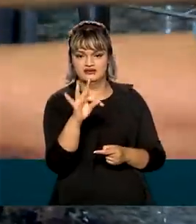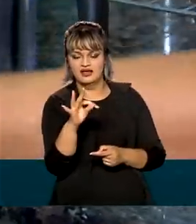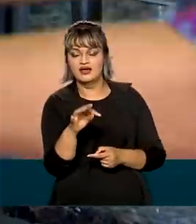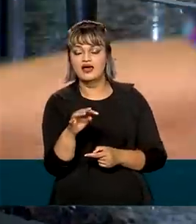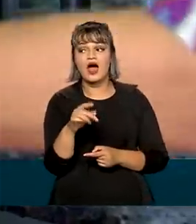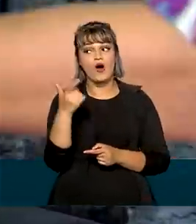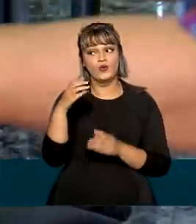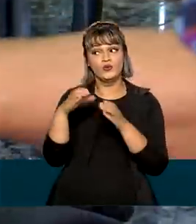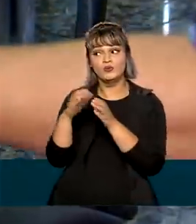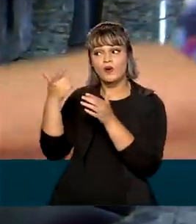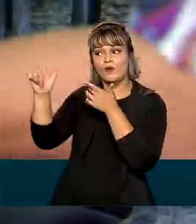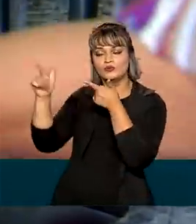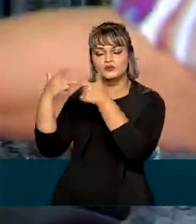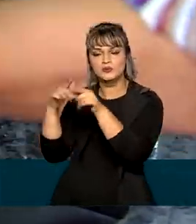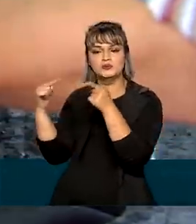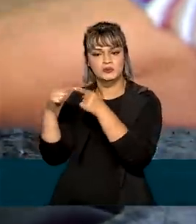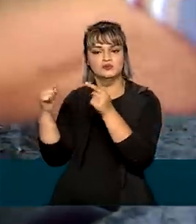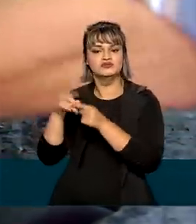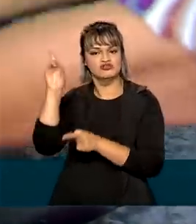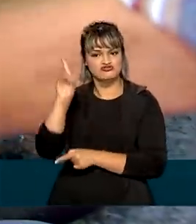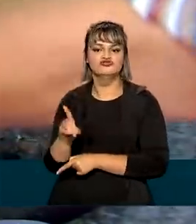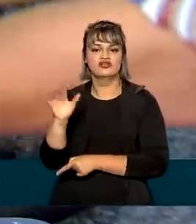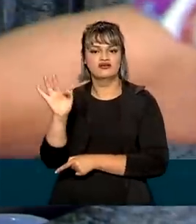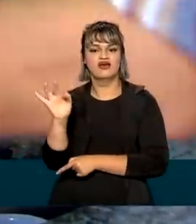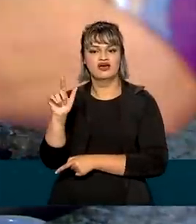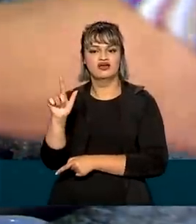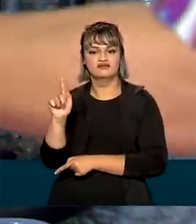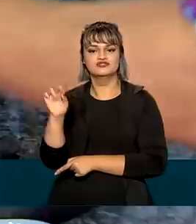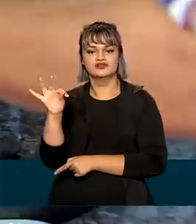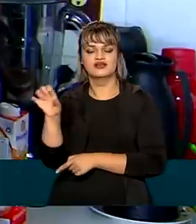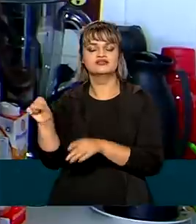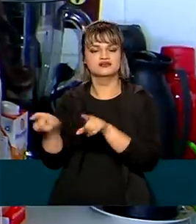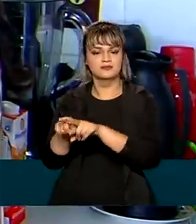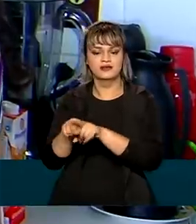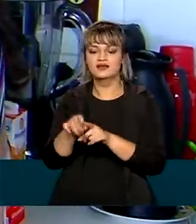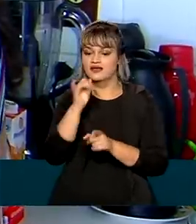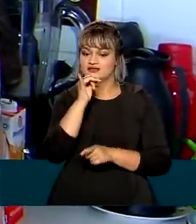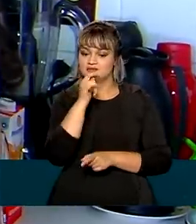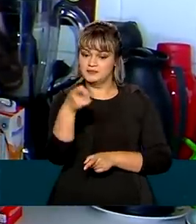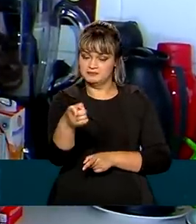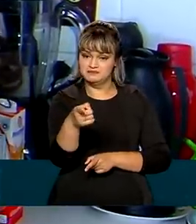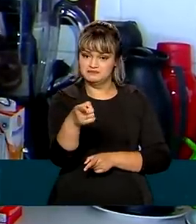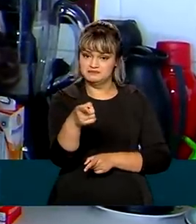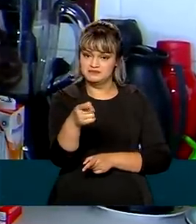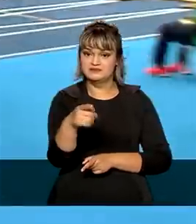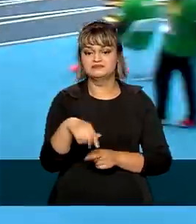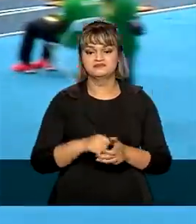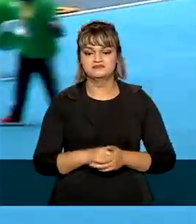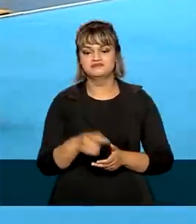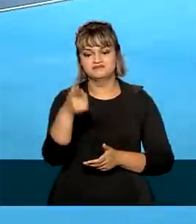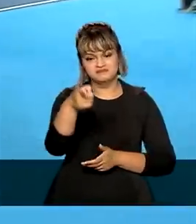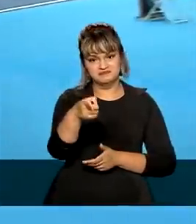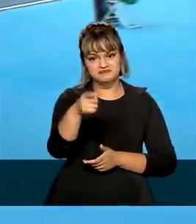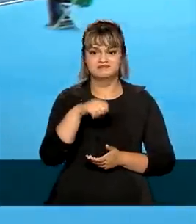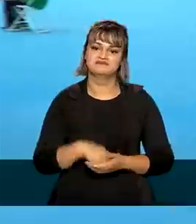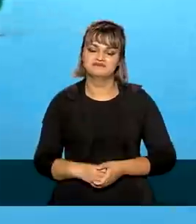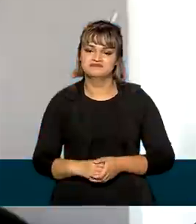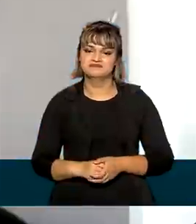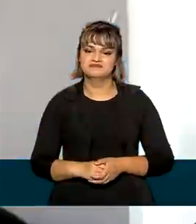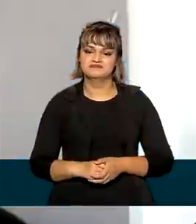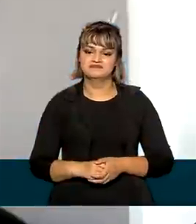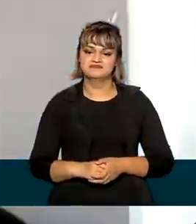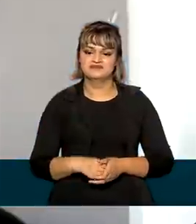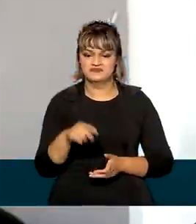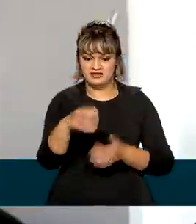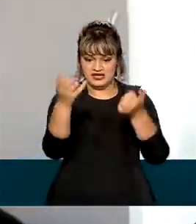outras categorias foram incluídas no grupo de beneficiários do FGTS, como os trabalhadores domésticos e os atletas profissionais.